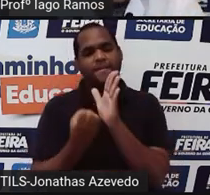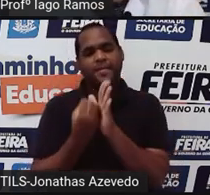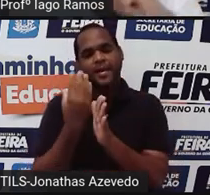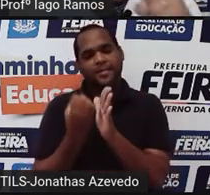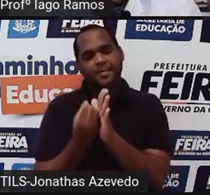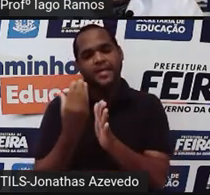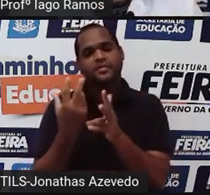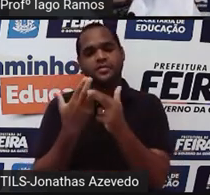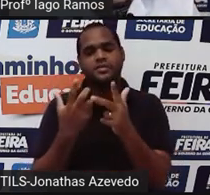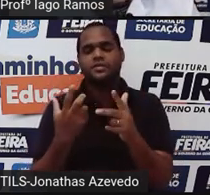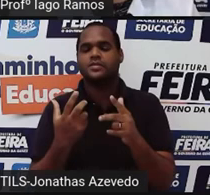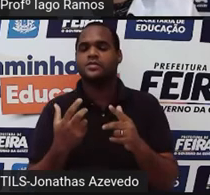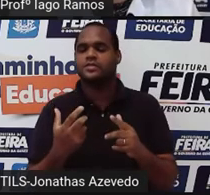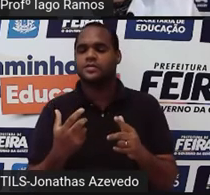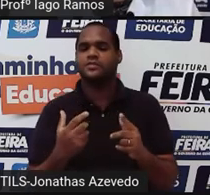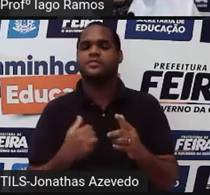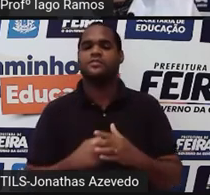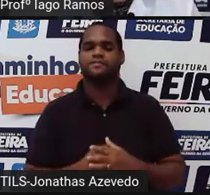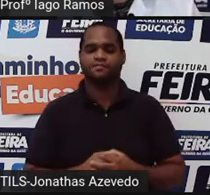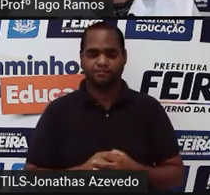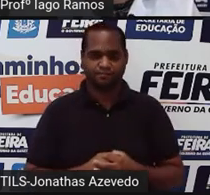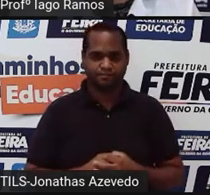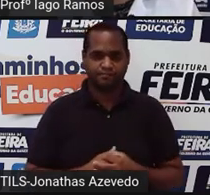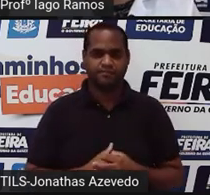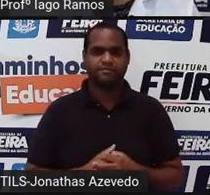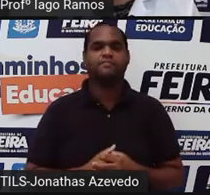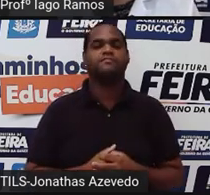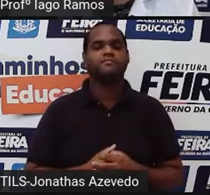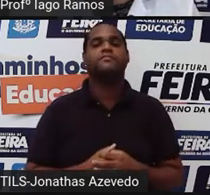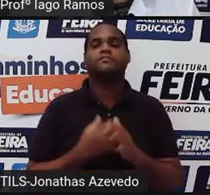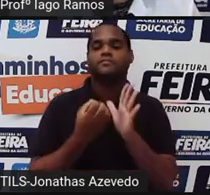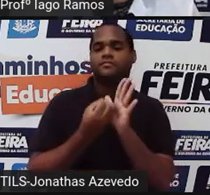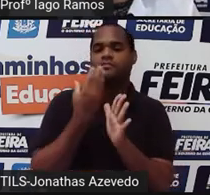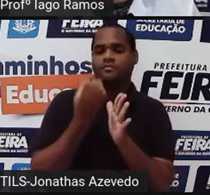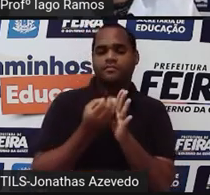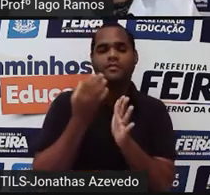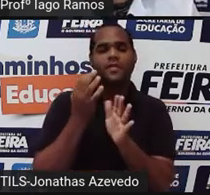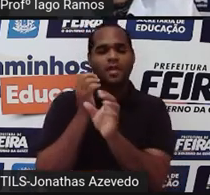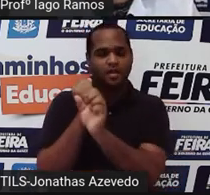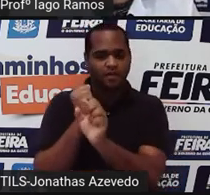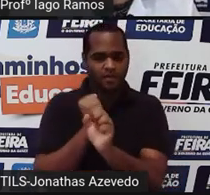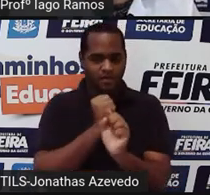porque 3 dividido por 1 é 3. E pra fazer essa continha aí, tá?